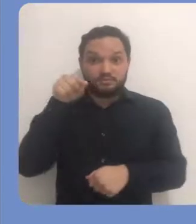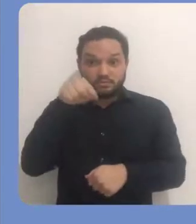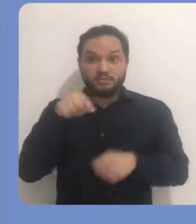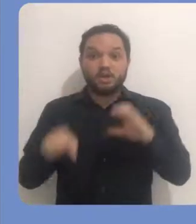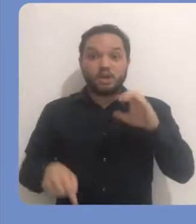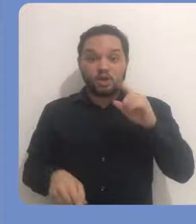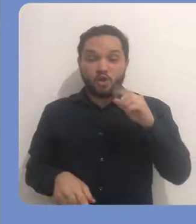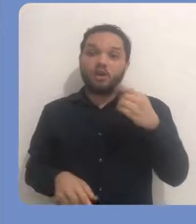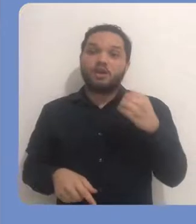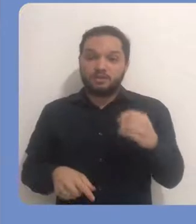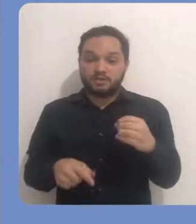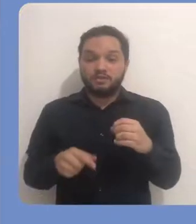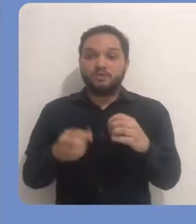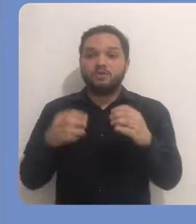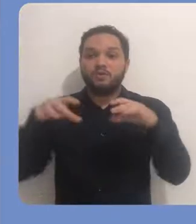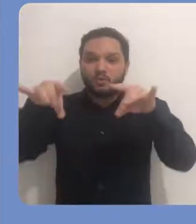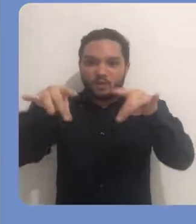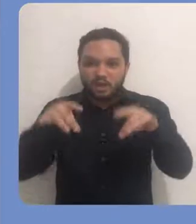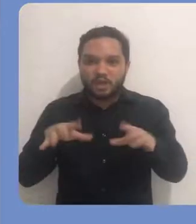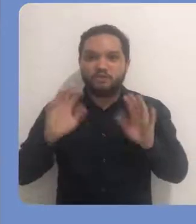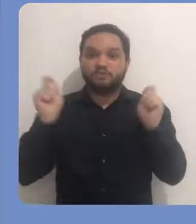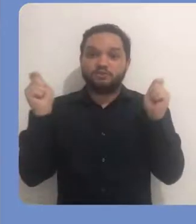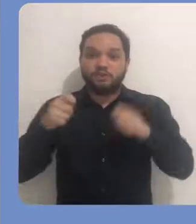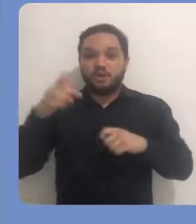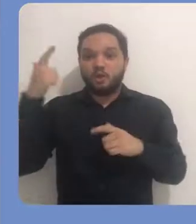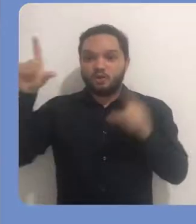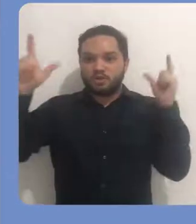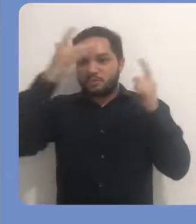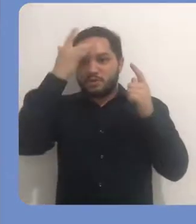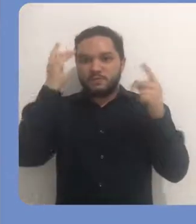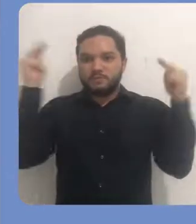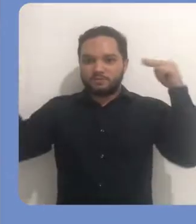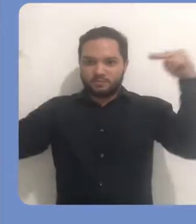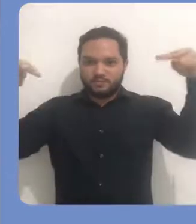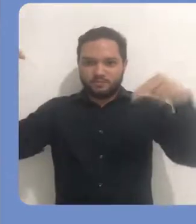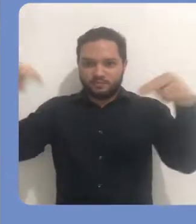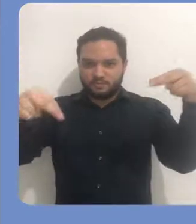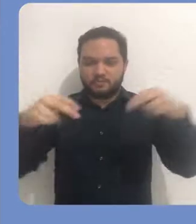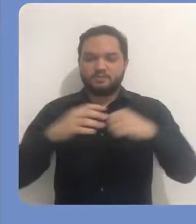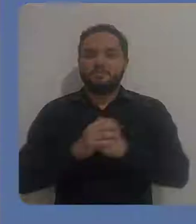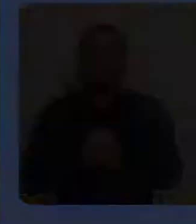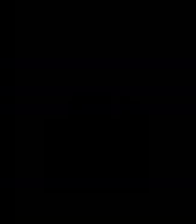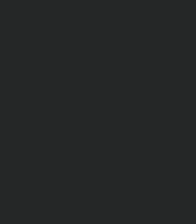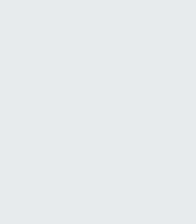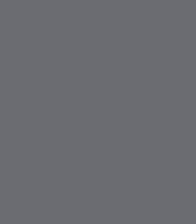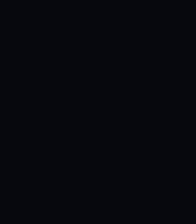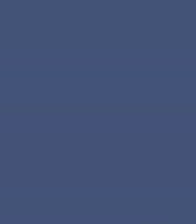arquivos submetidos já estarão disponíveis para consulta por todos os usuários da plataforma.